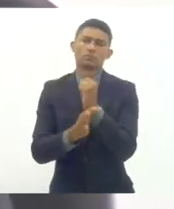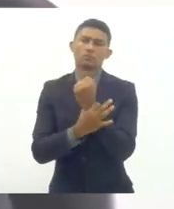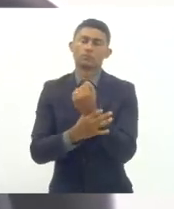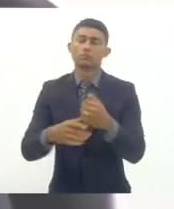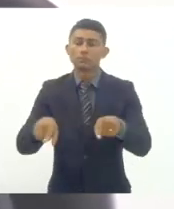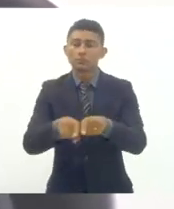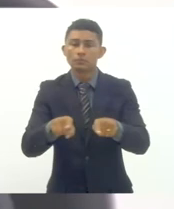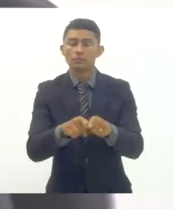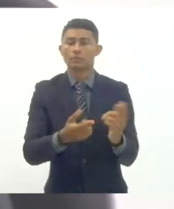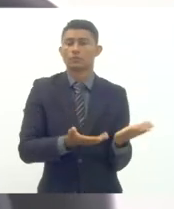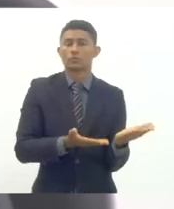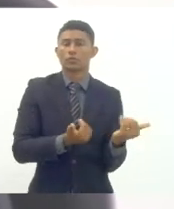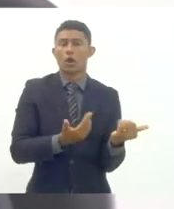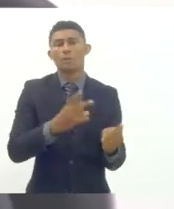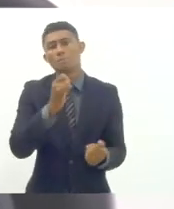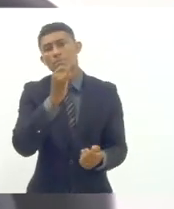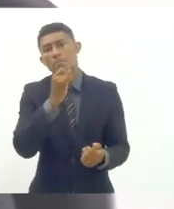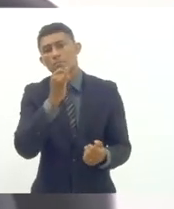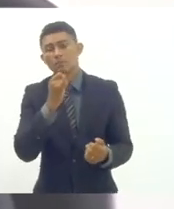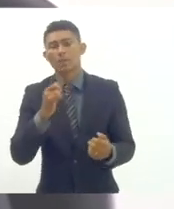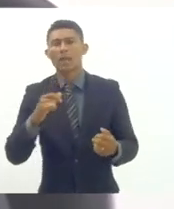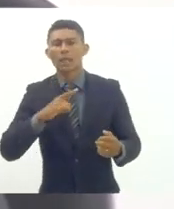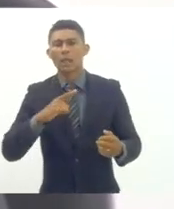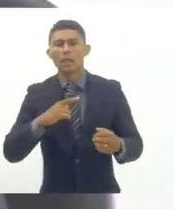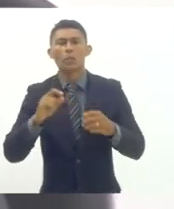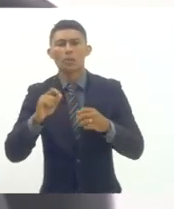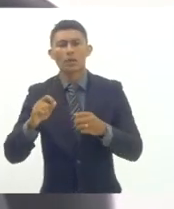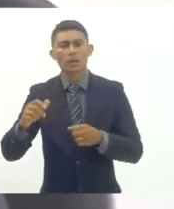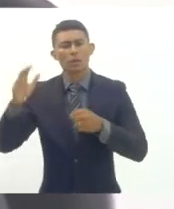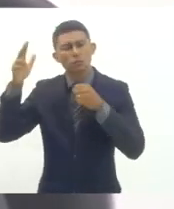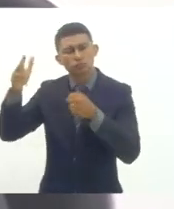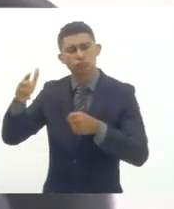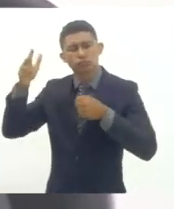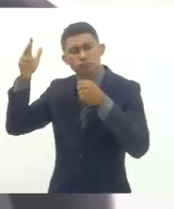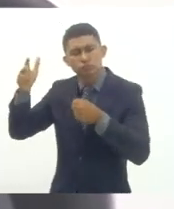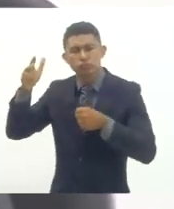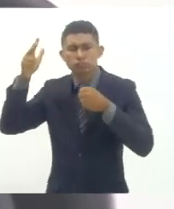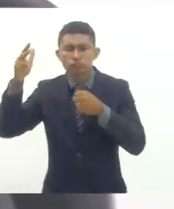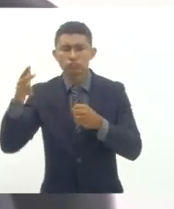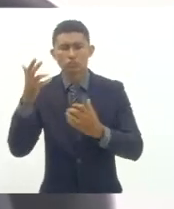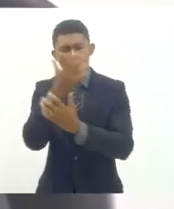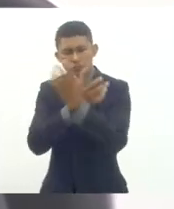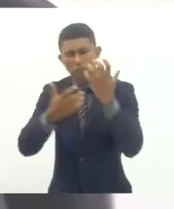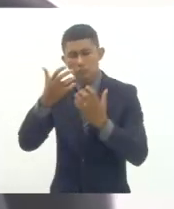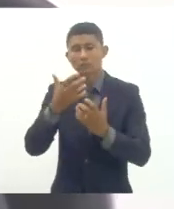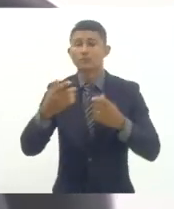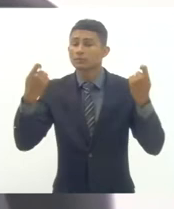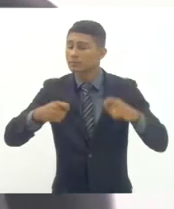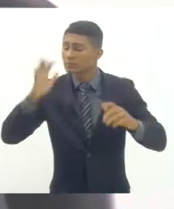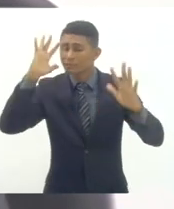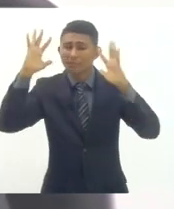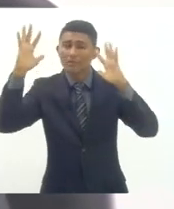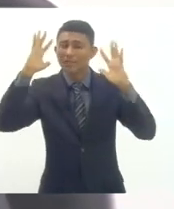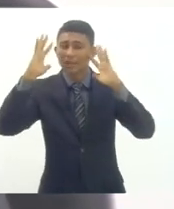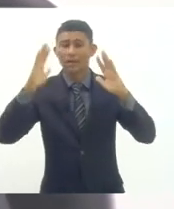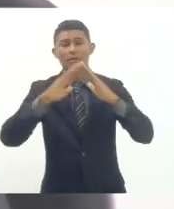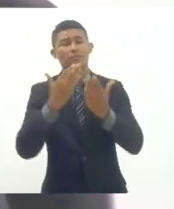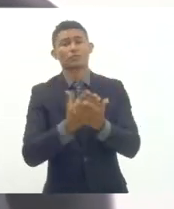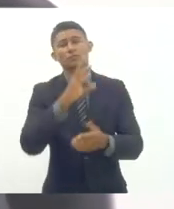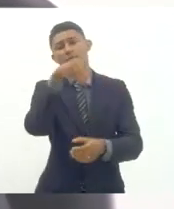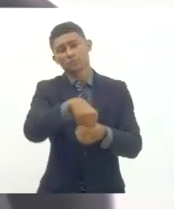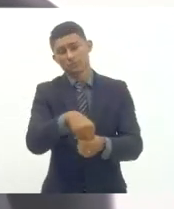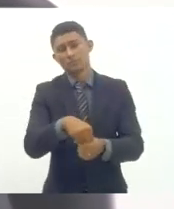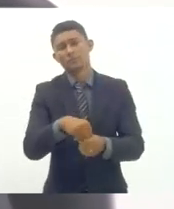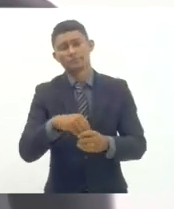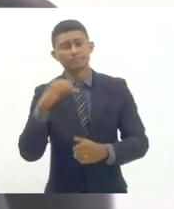jovens fazem como o hip hop então pensar o hip hop nas escolas tem que ser uma contrapartida sempre ao